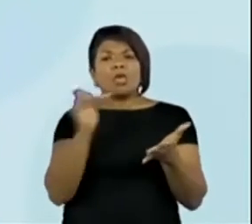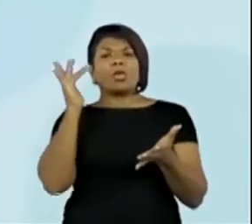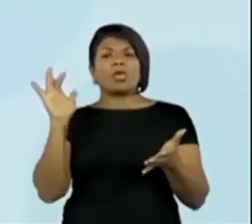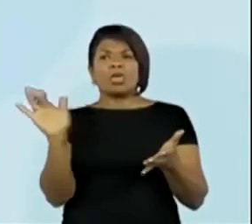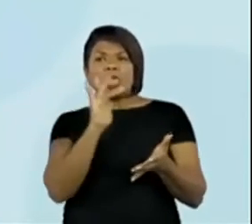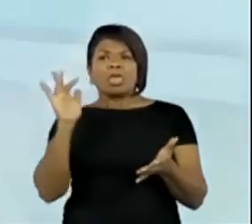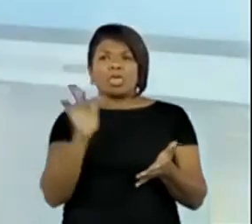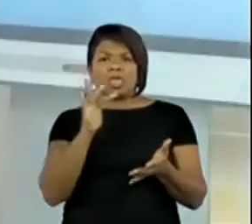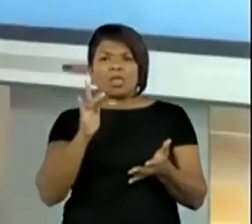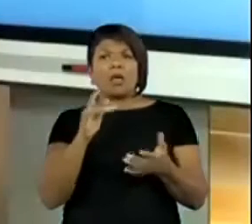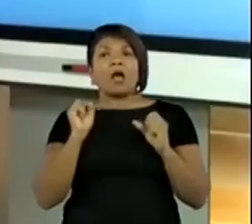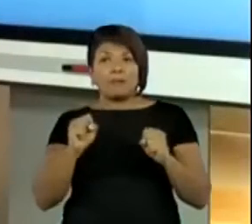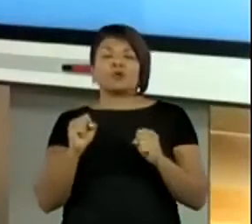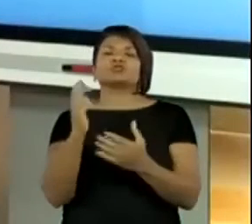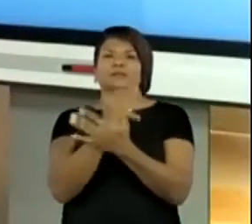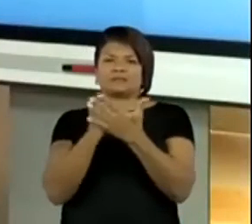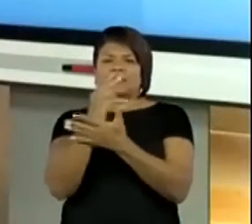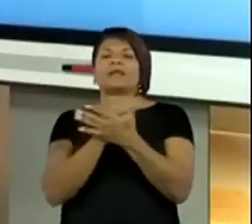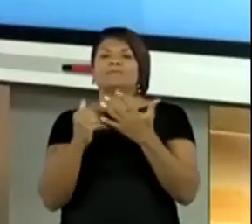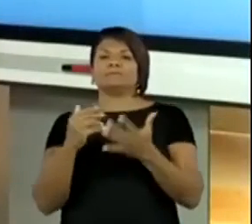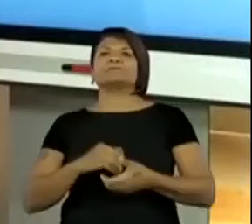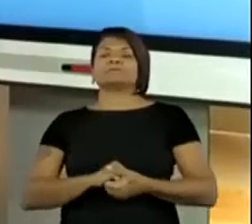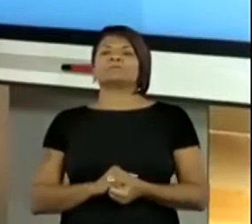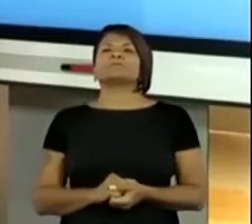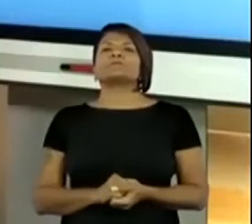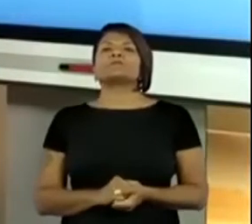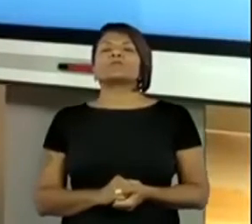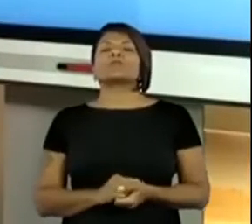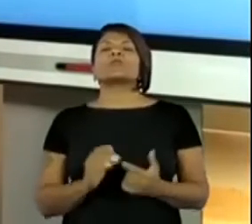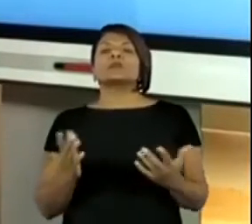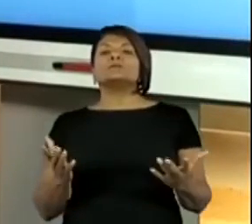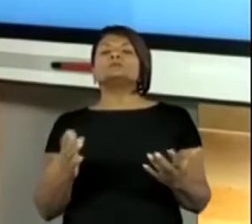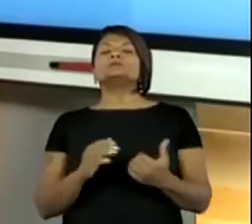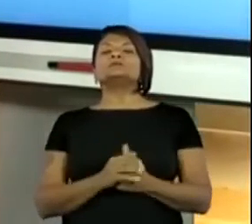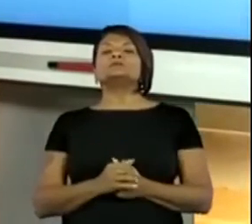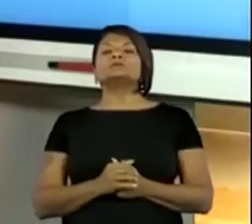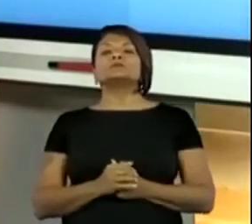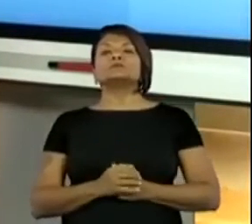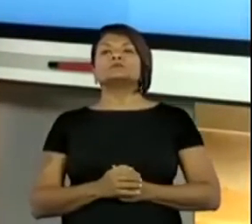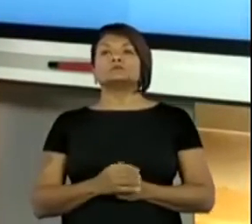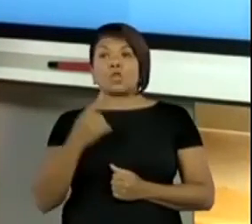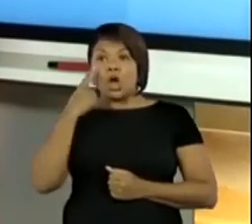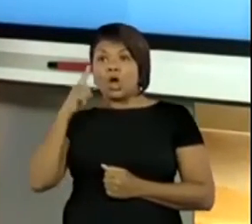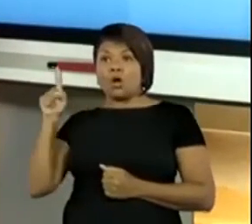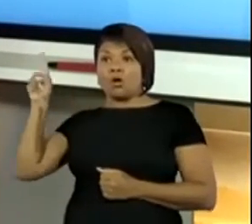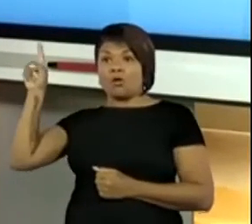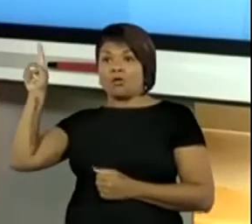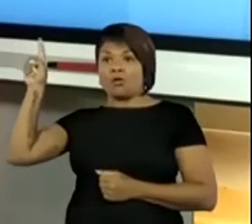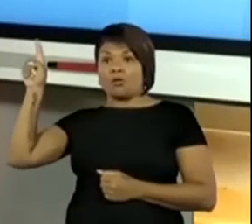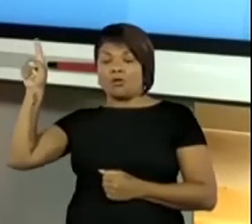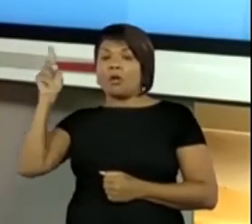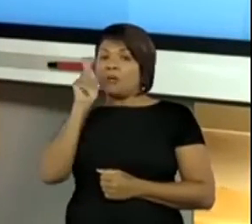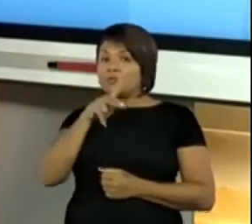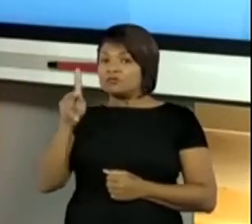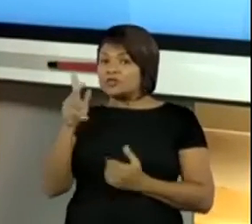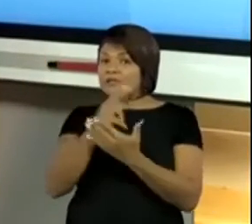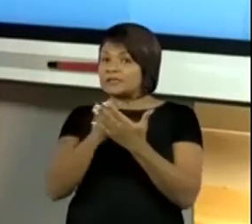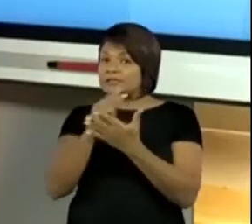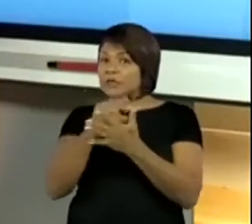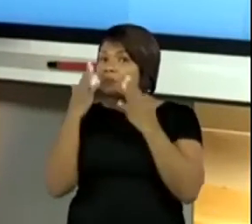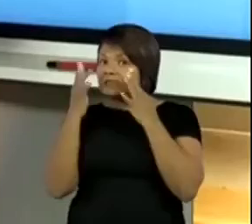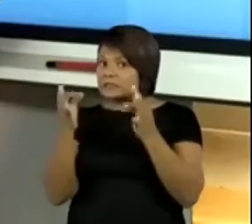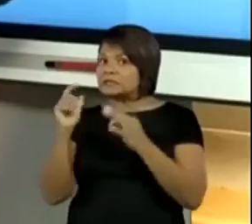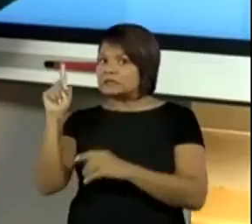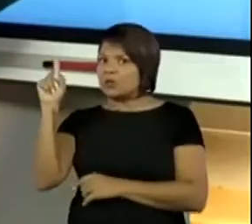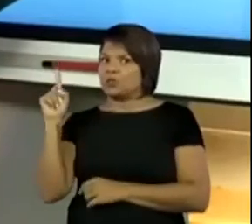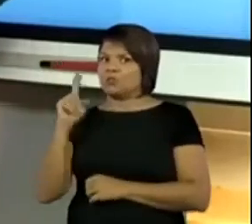Ah, pode desenhar já? Olha só. Eu vou fazer duas linhas paralelas. Olha só.